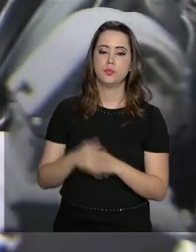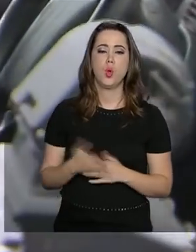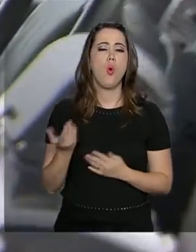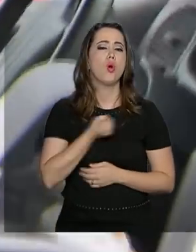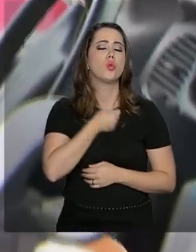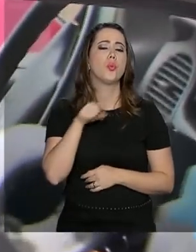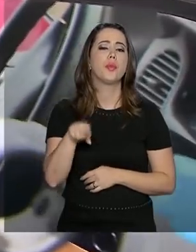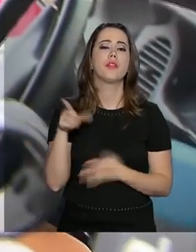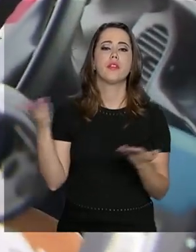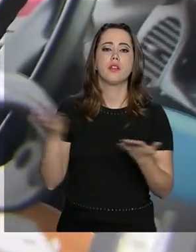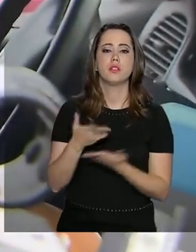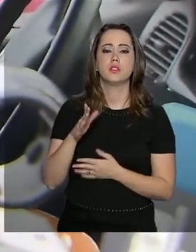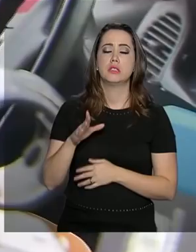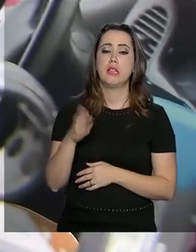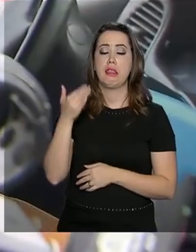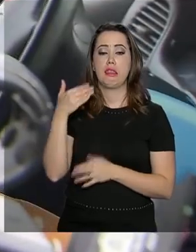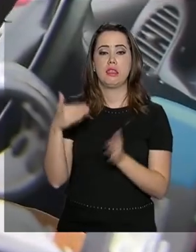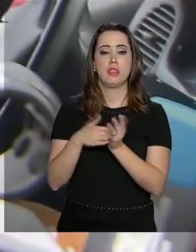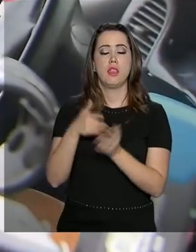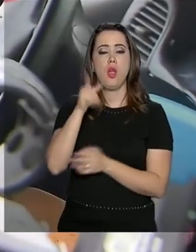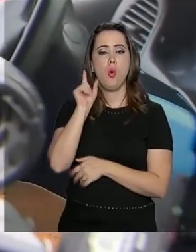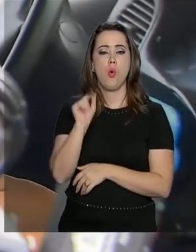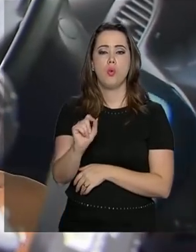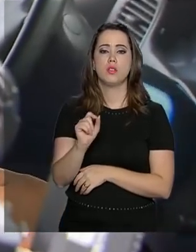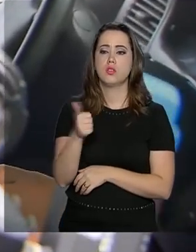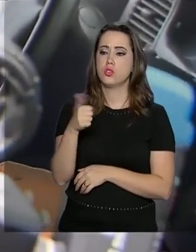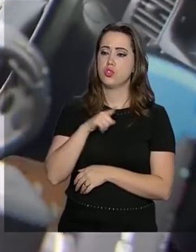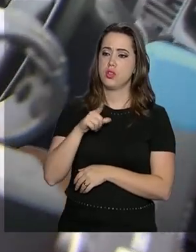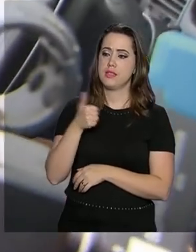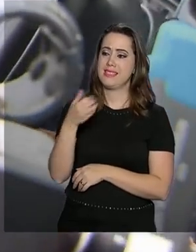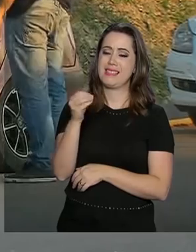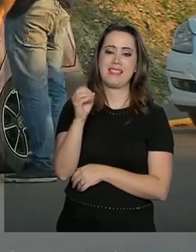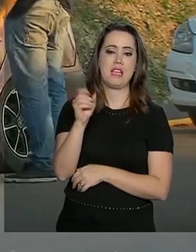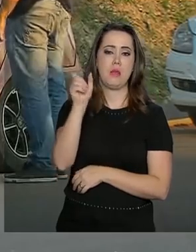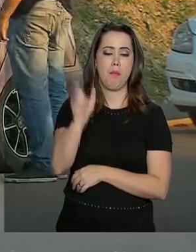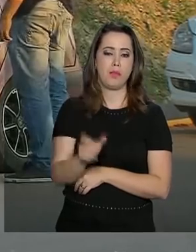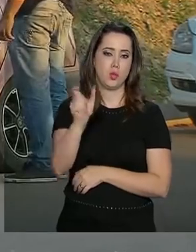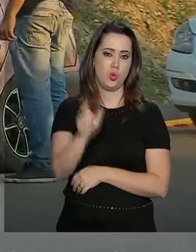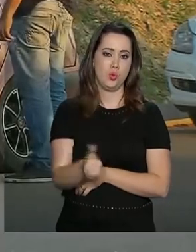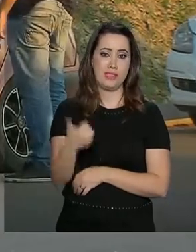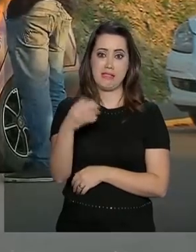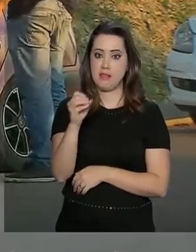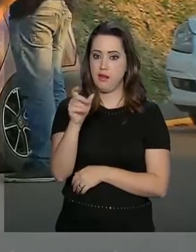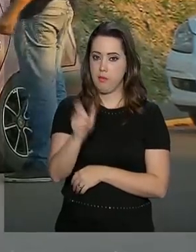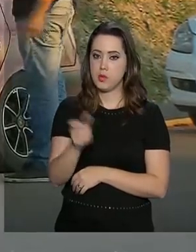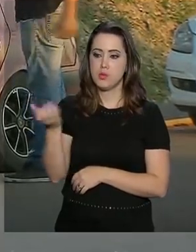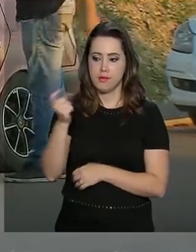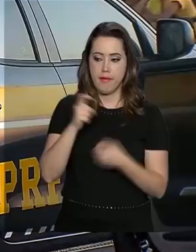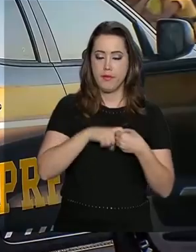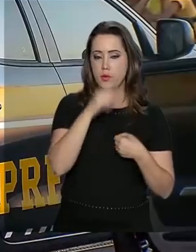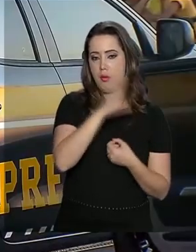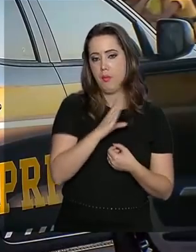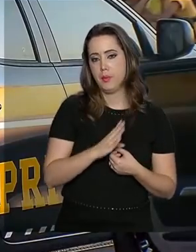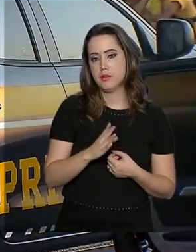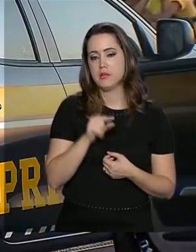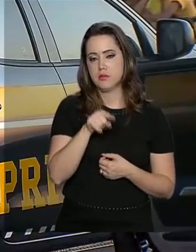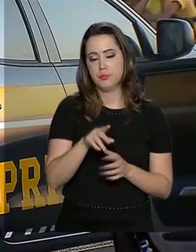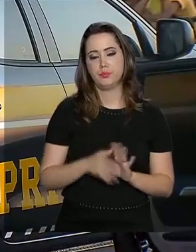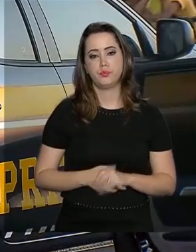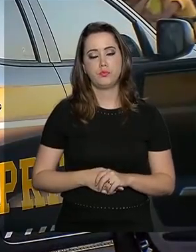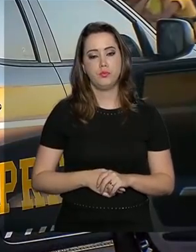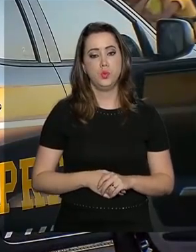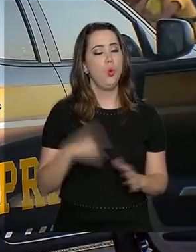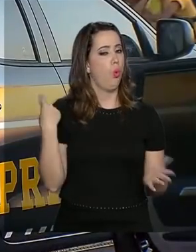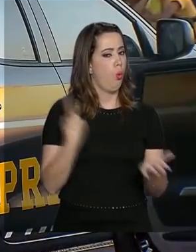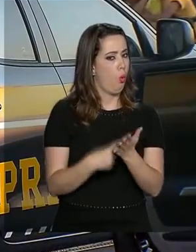O governo brasileiro tem mantido o acordo para